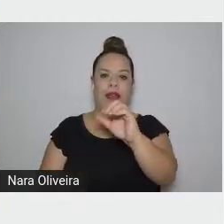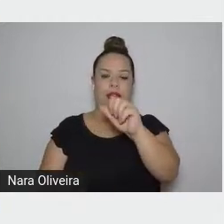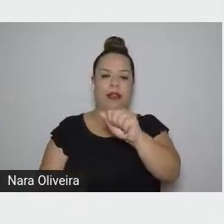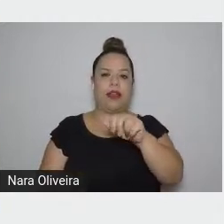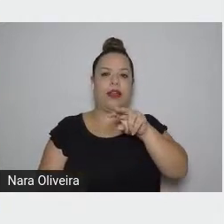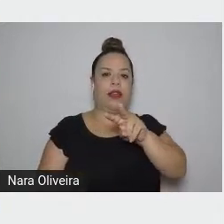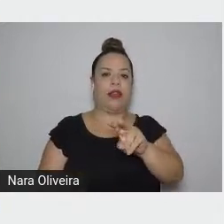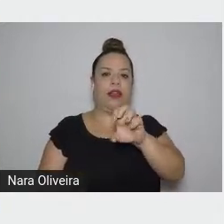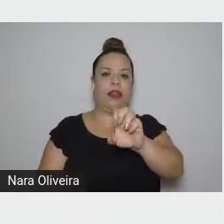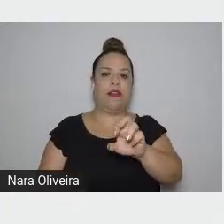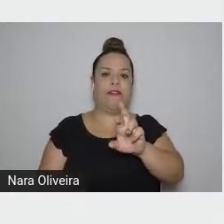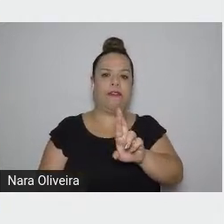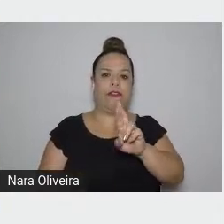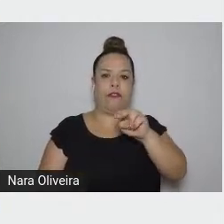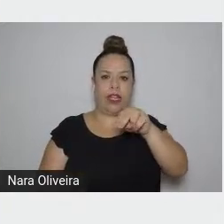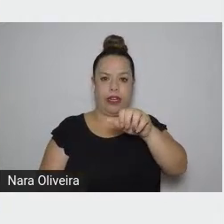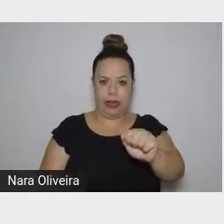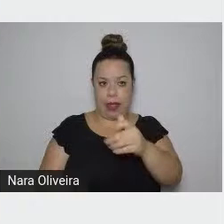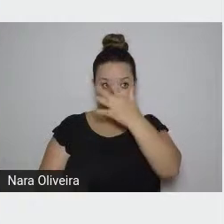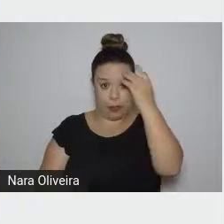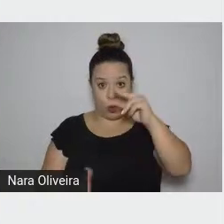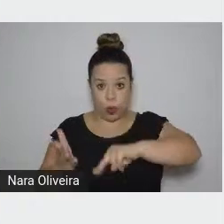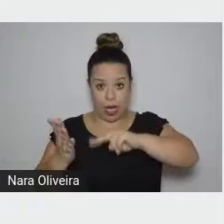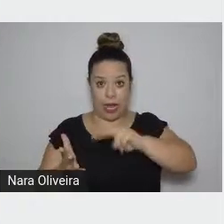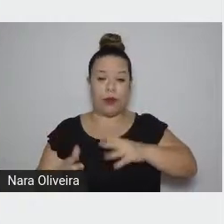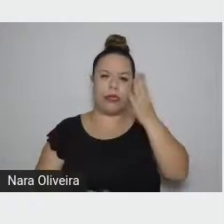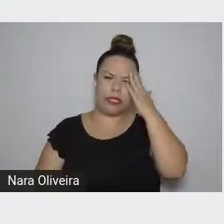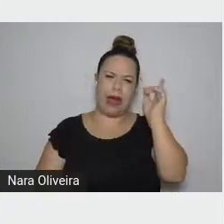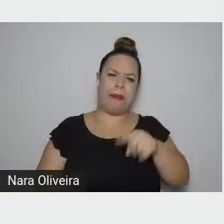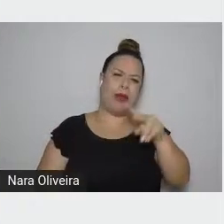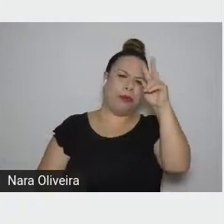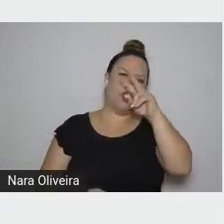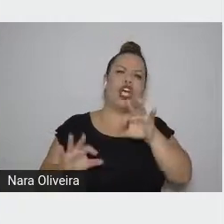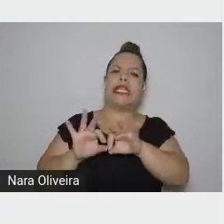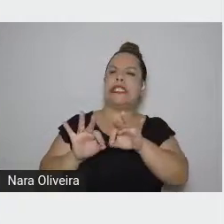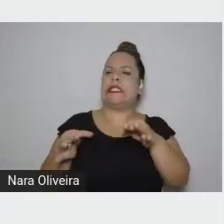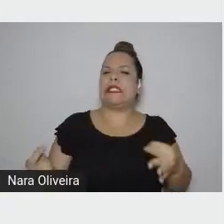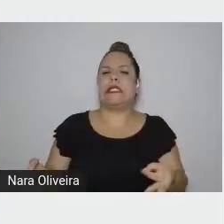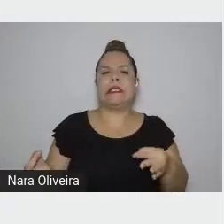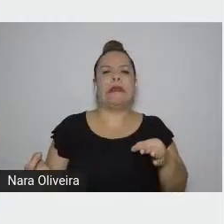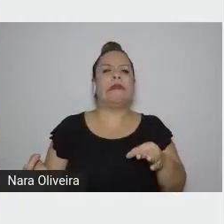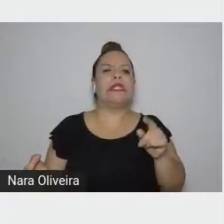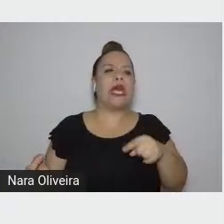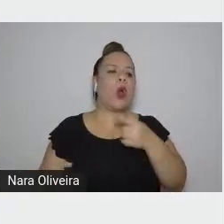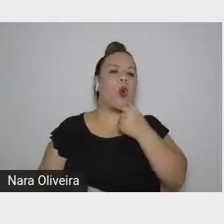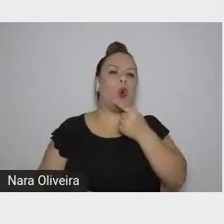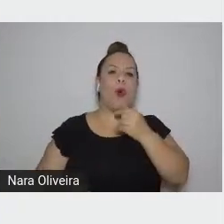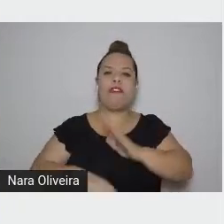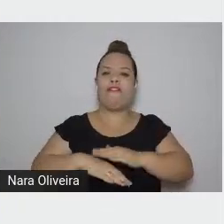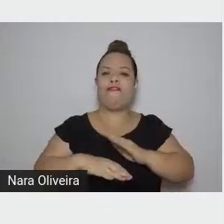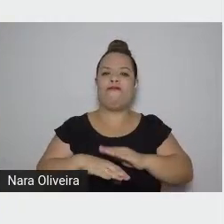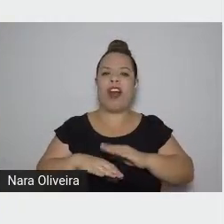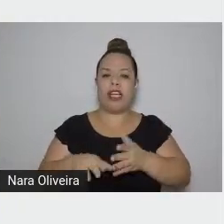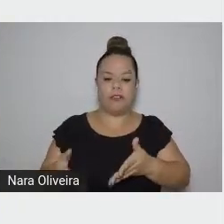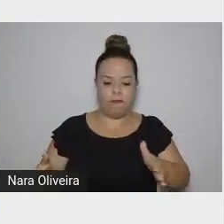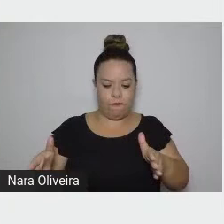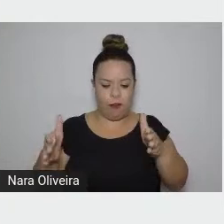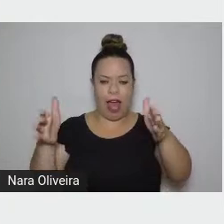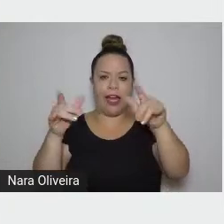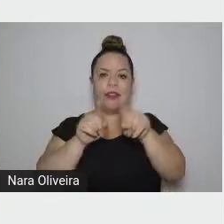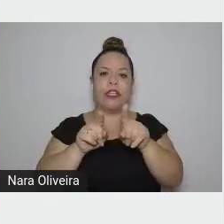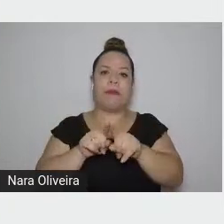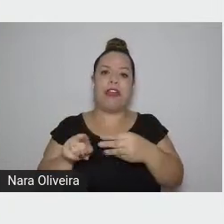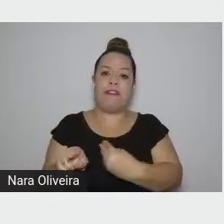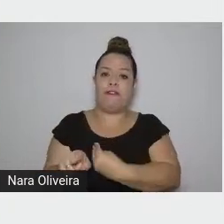Aqueles que leram sabem que a história é muito simples, é um oleiro que vive os últimos dias de sua